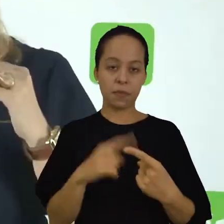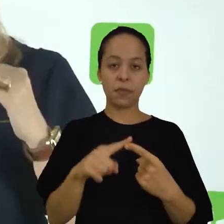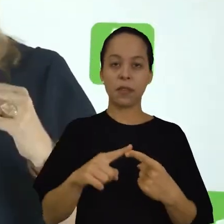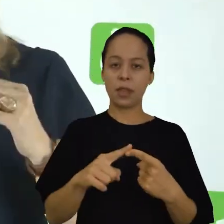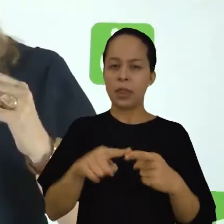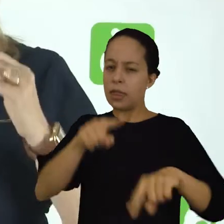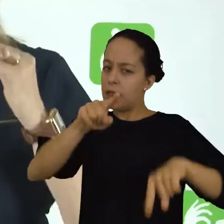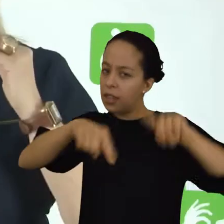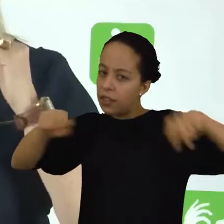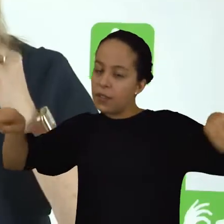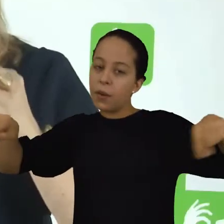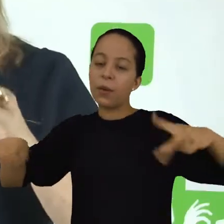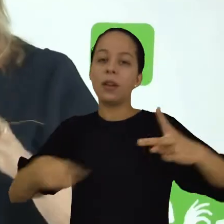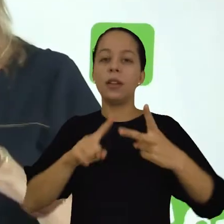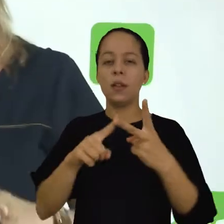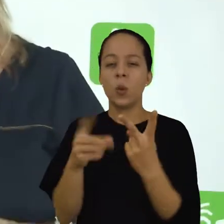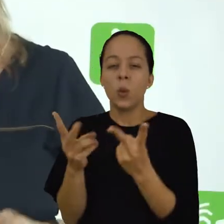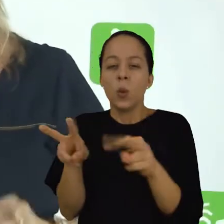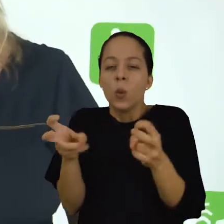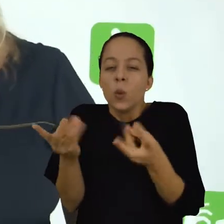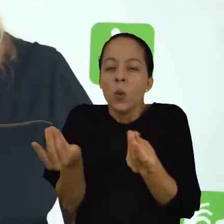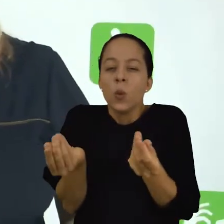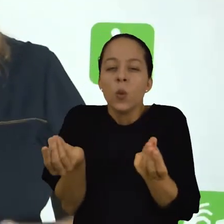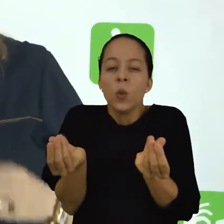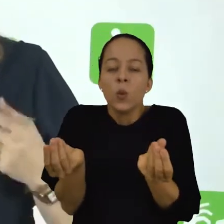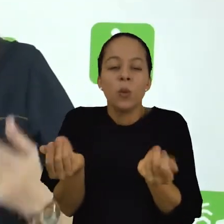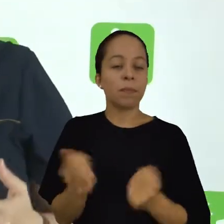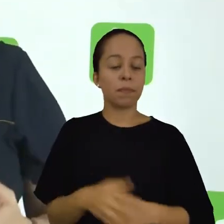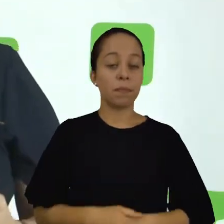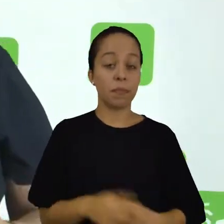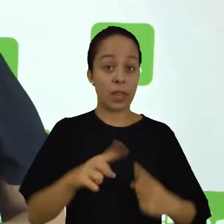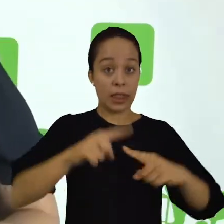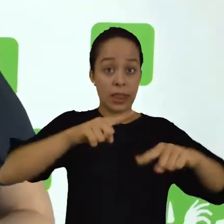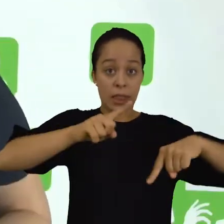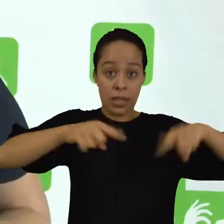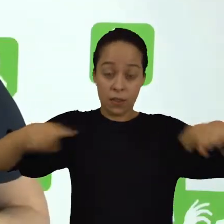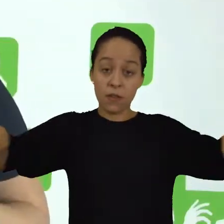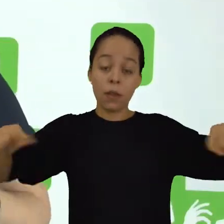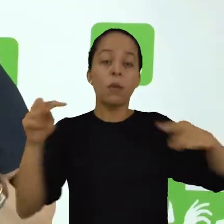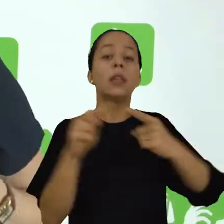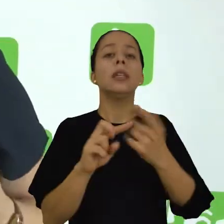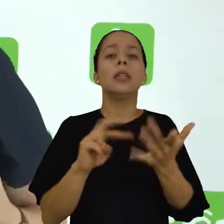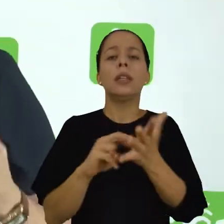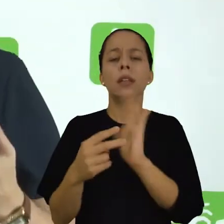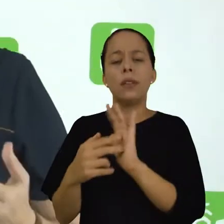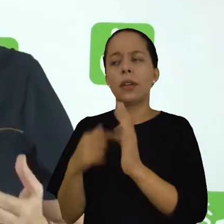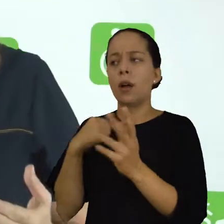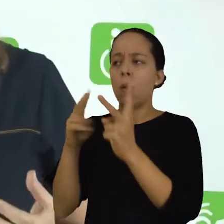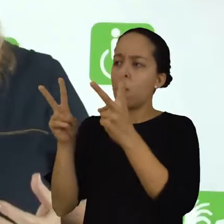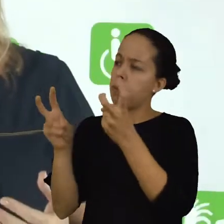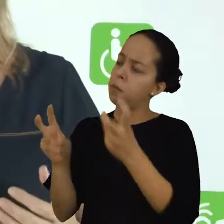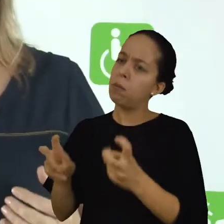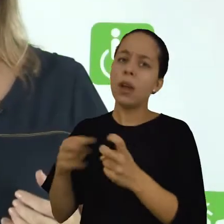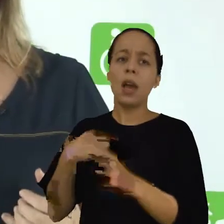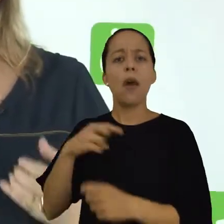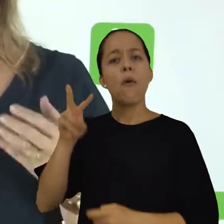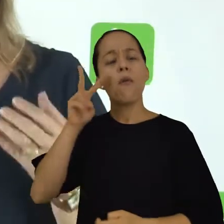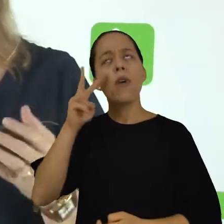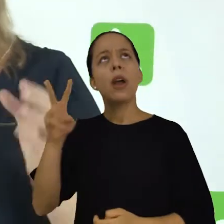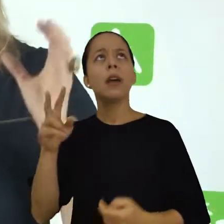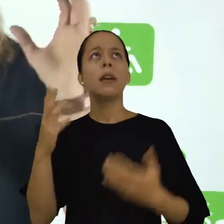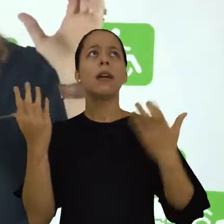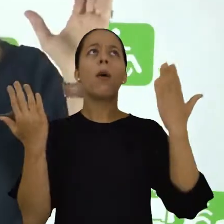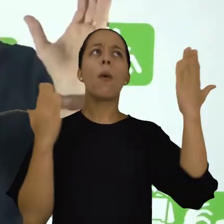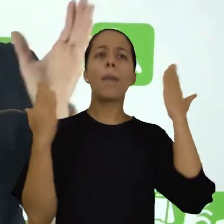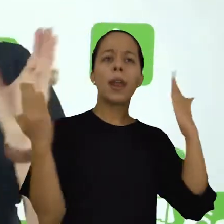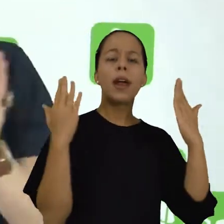que são os niveladores e os aguçadores. Os niveladores são aqueles indivíduos que têm facilidade em